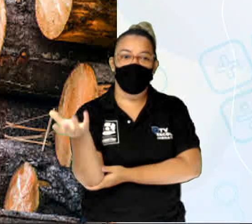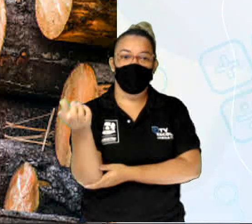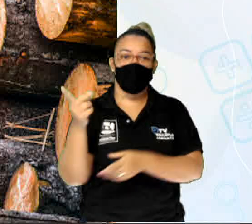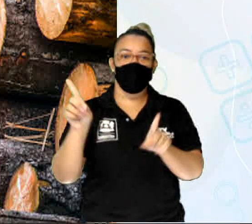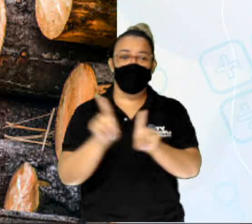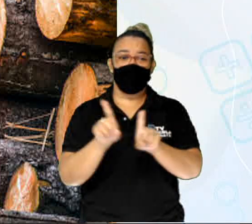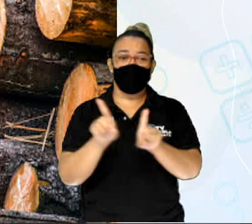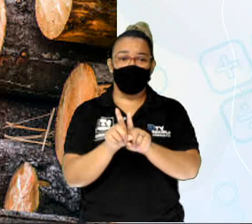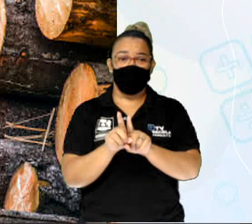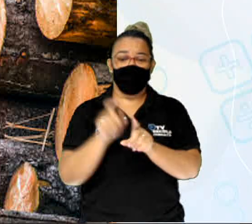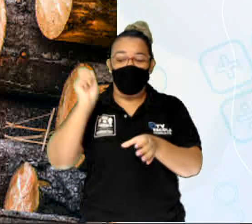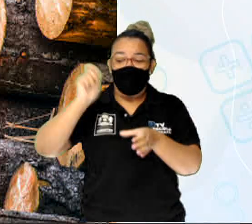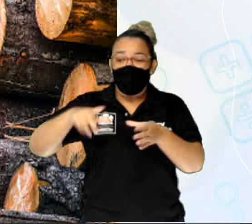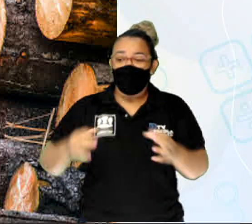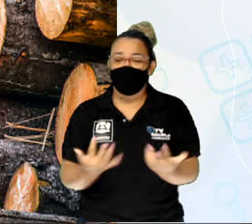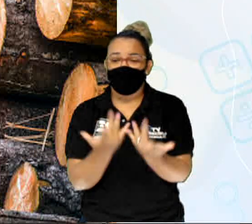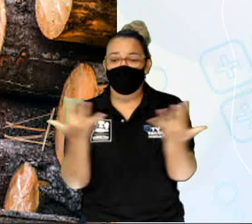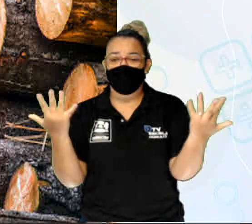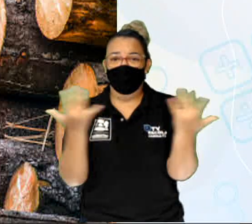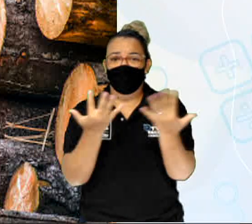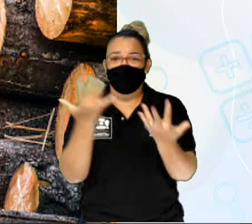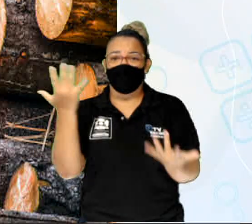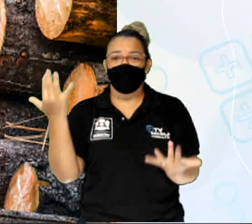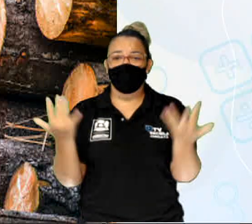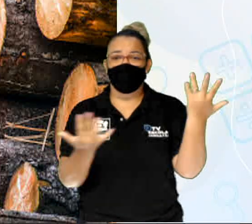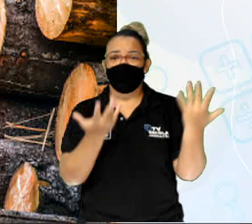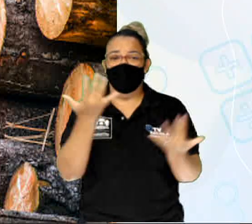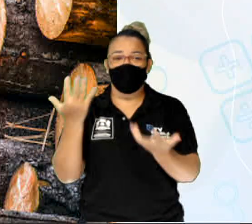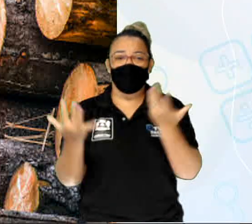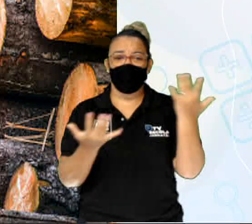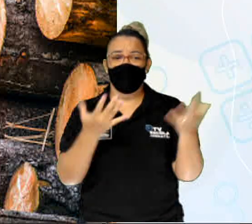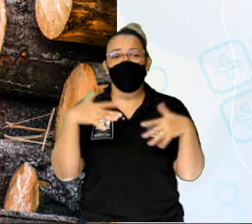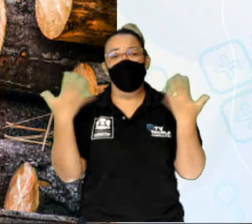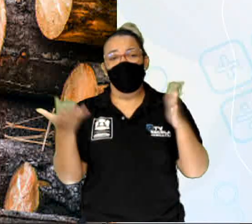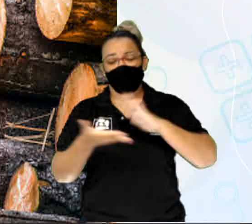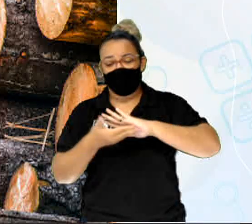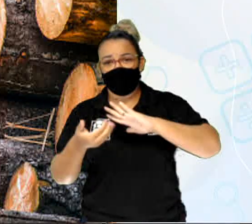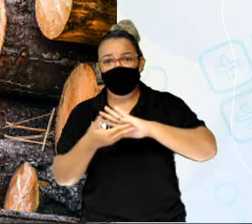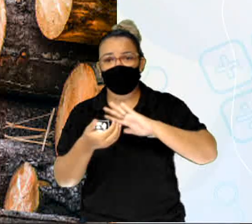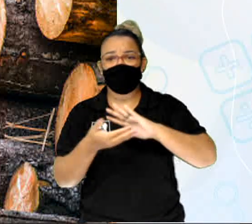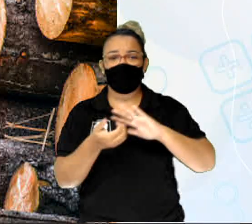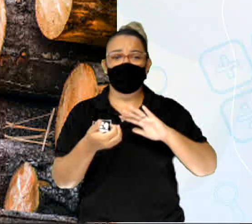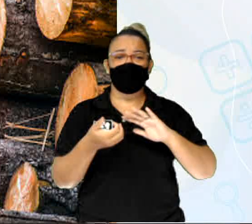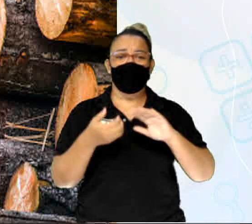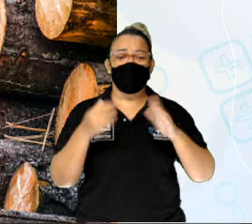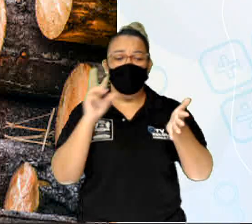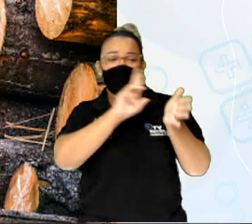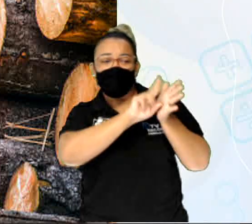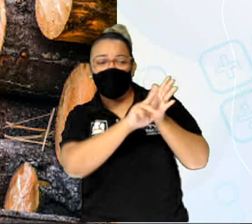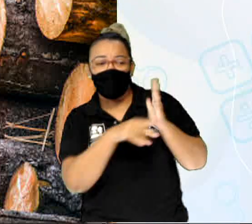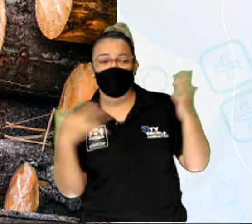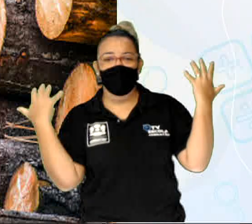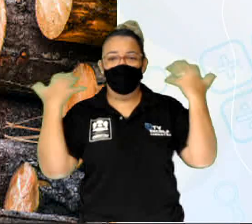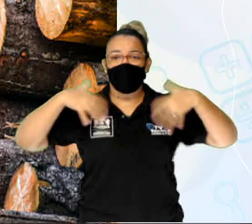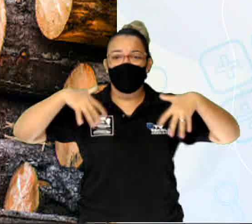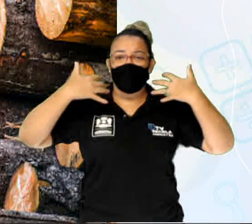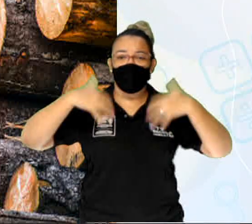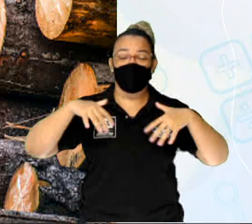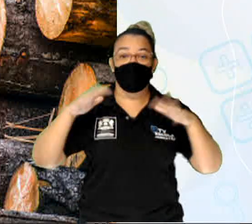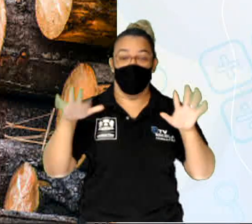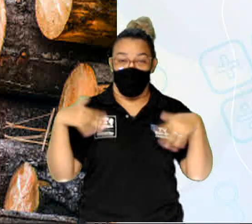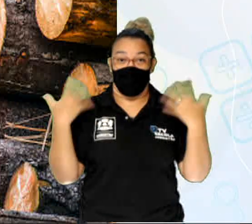inadequadas da extração desses materiais, desses recursos naturais. Então,